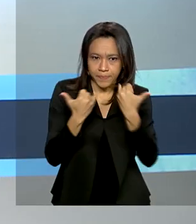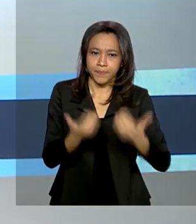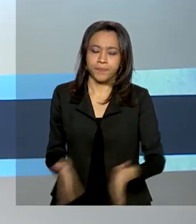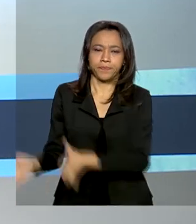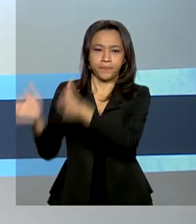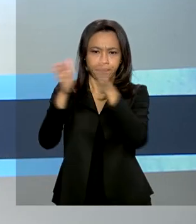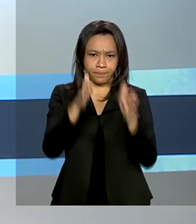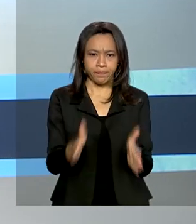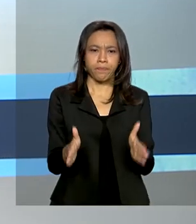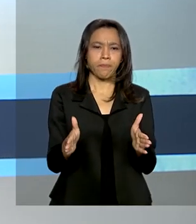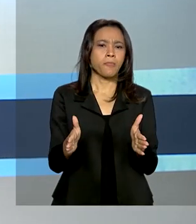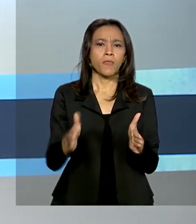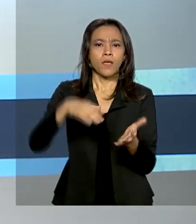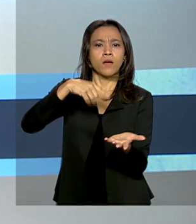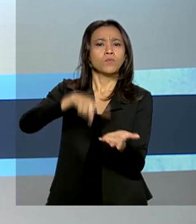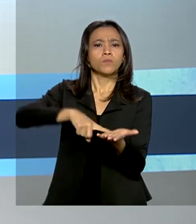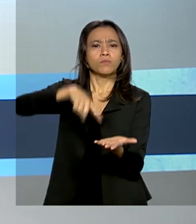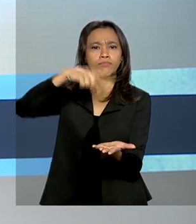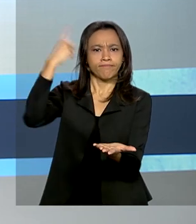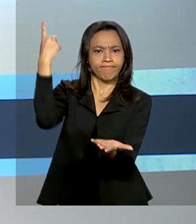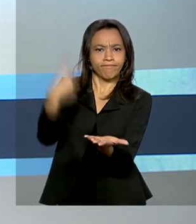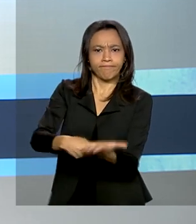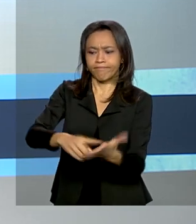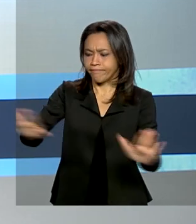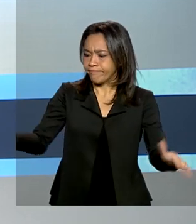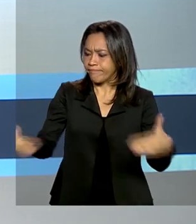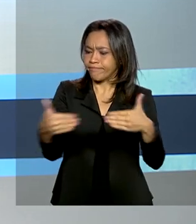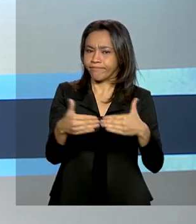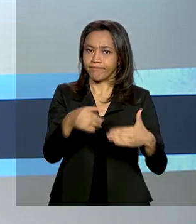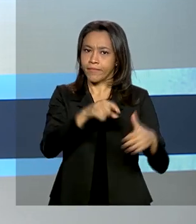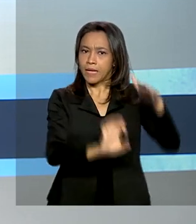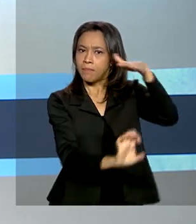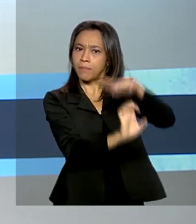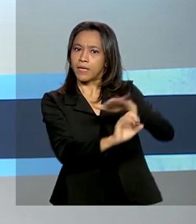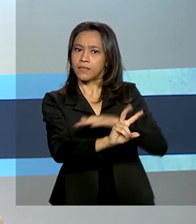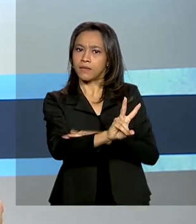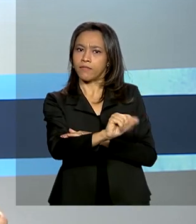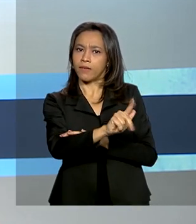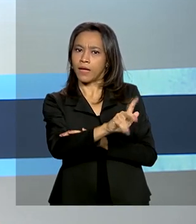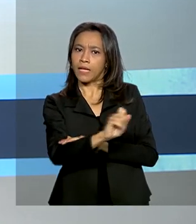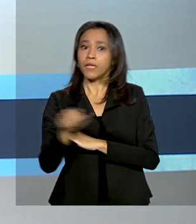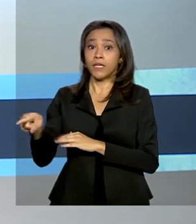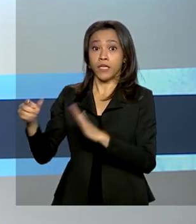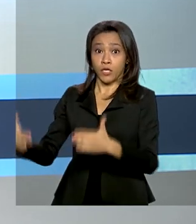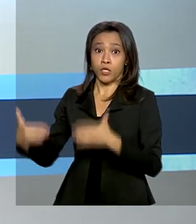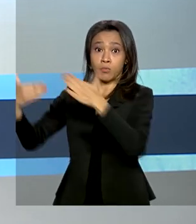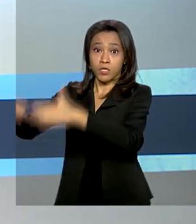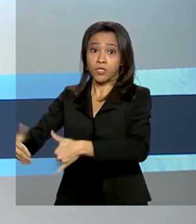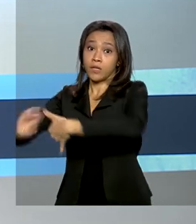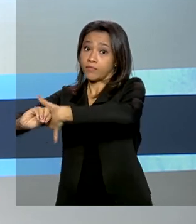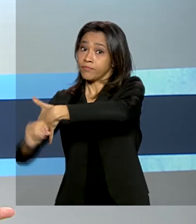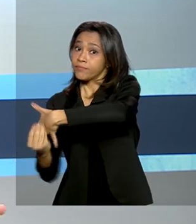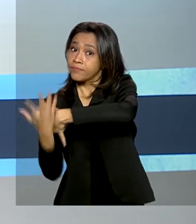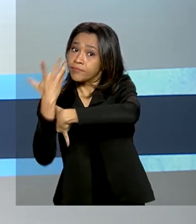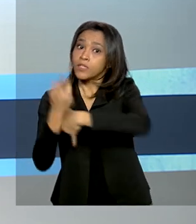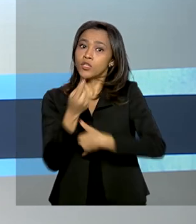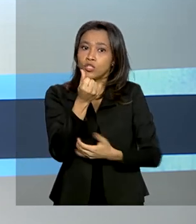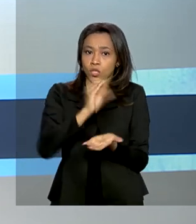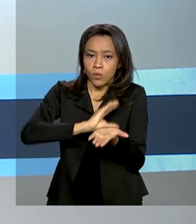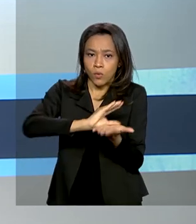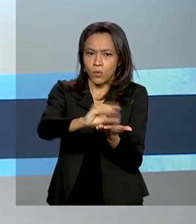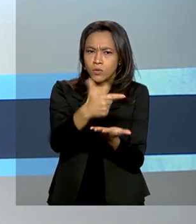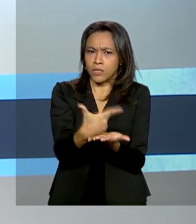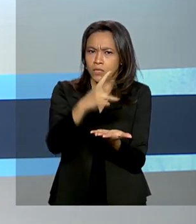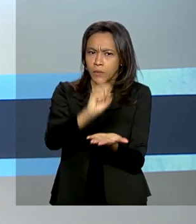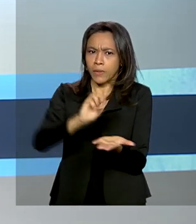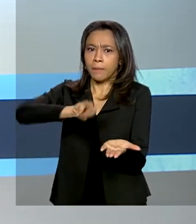Um acordo fechado entre o Ministério do Meio Ambiente e a mineradora Vale destina R 250 milhões ao turismo e ao